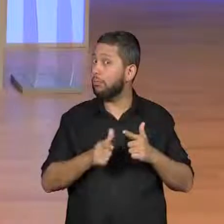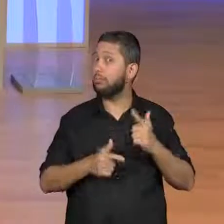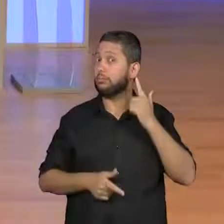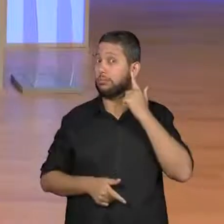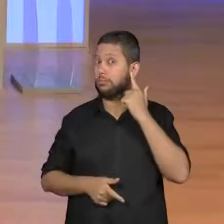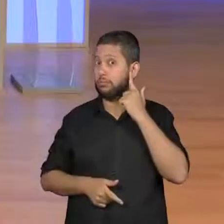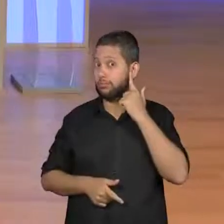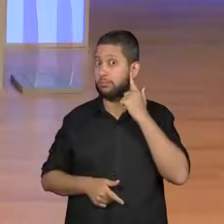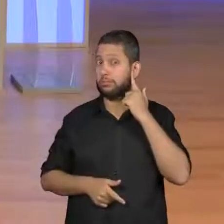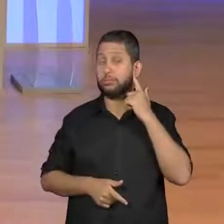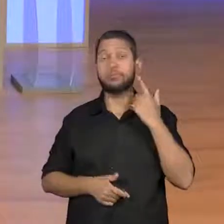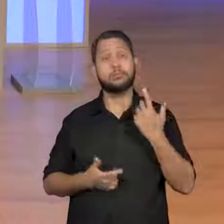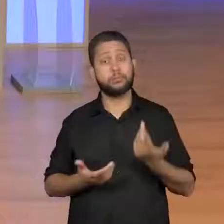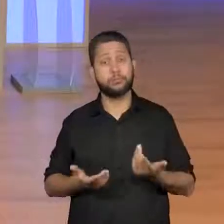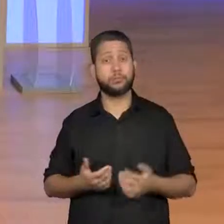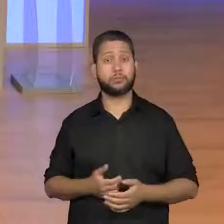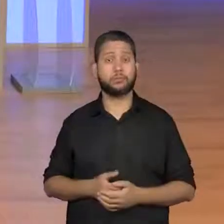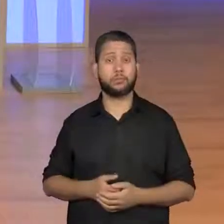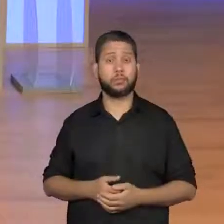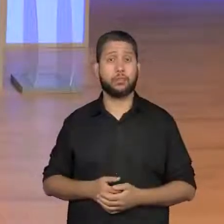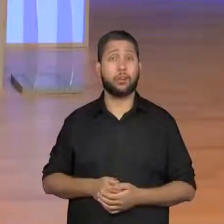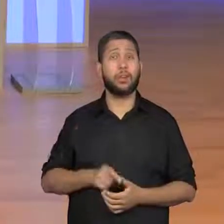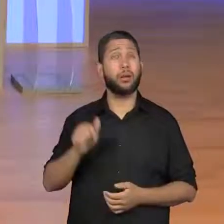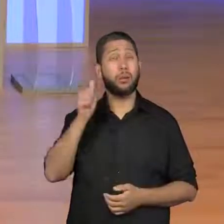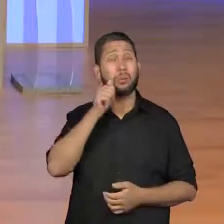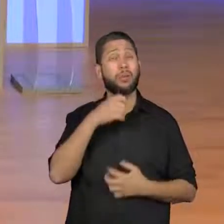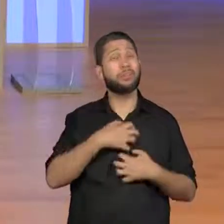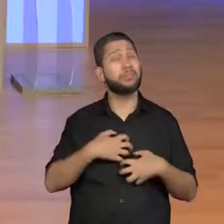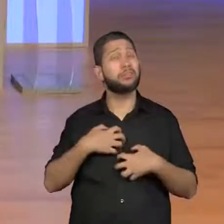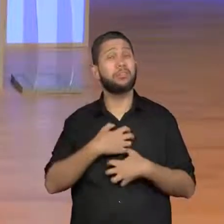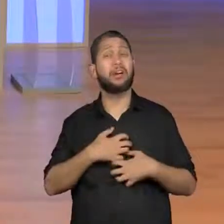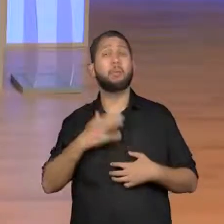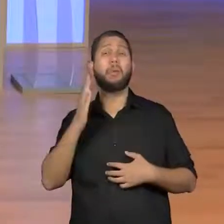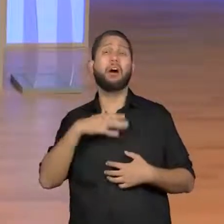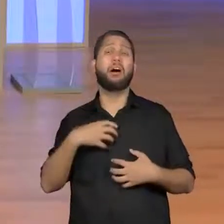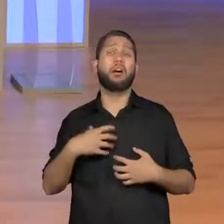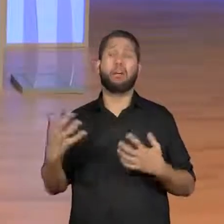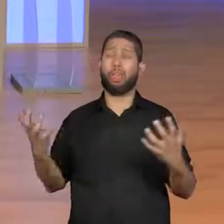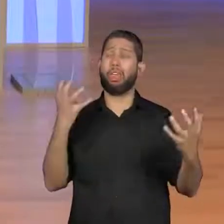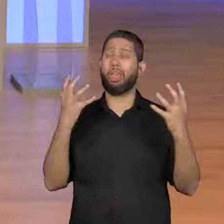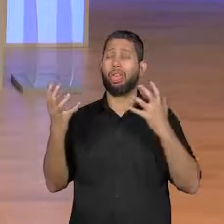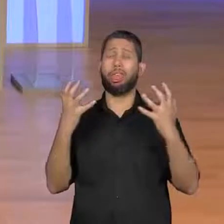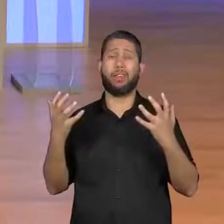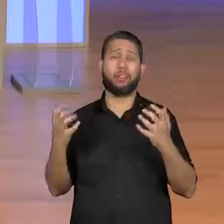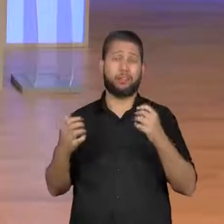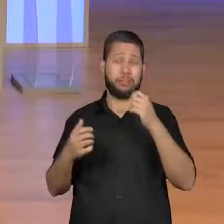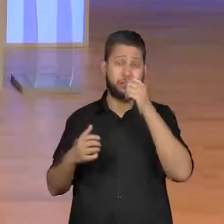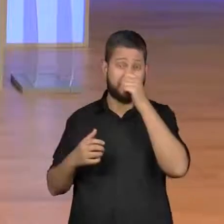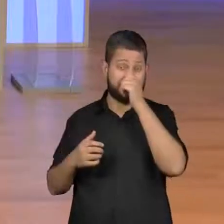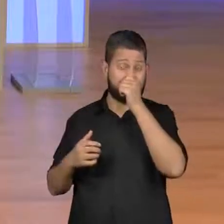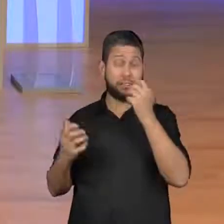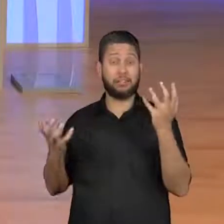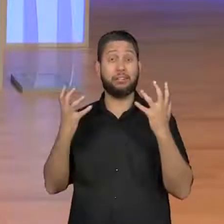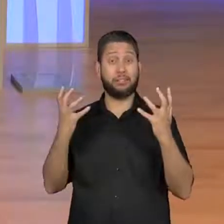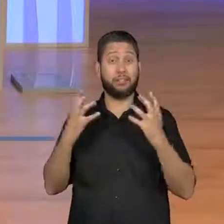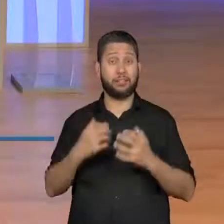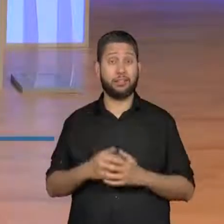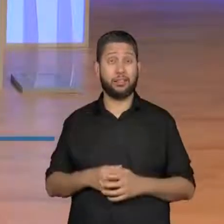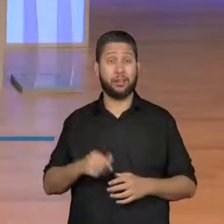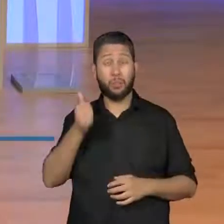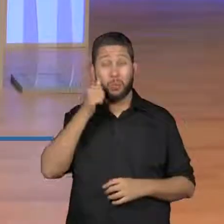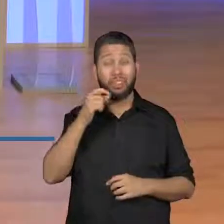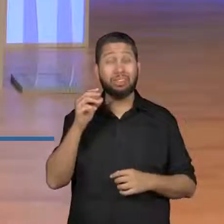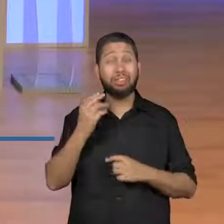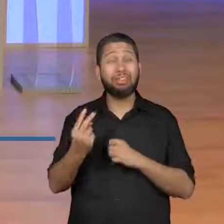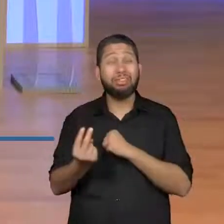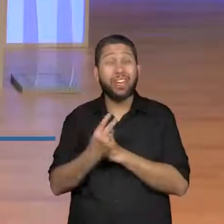Então, certamente aquela pessoa ali não está se sentindo bem, não é verdade? Até porque ela colocou ali as